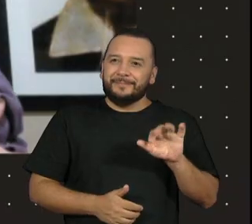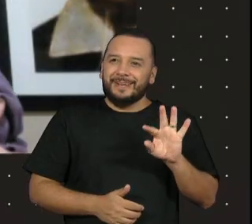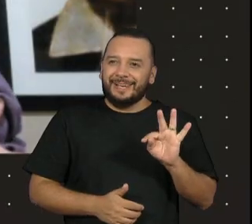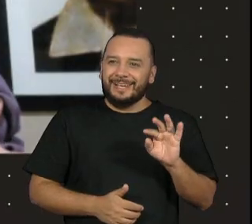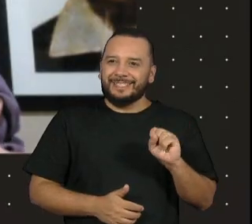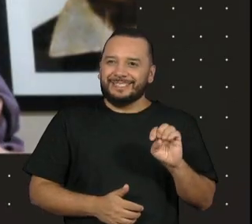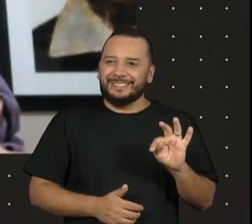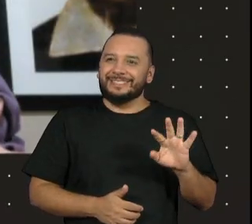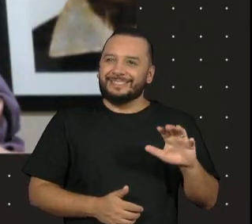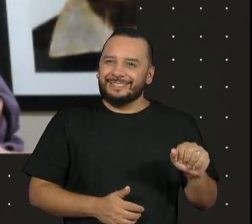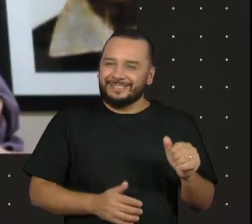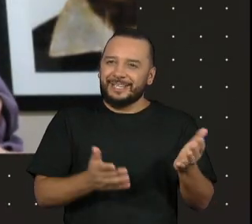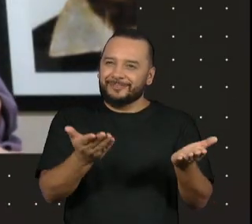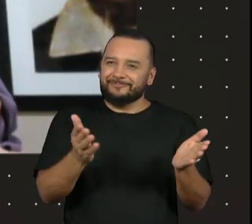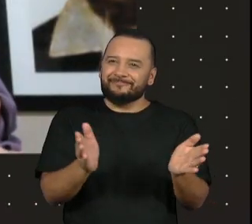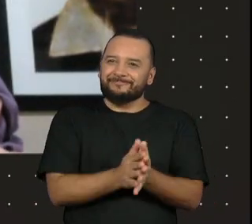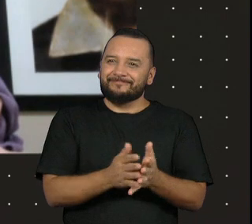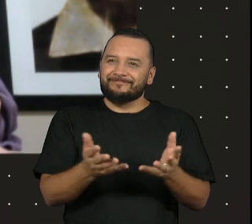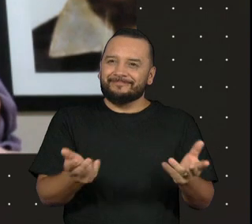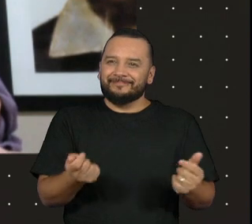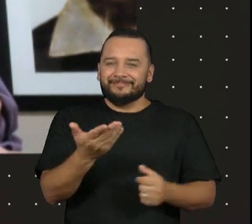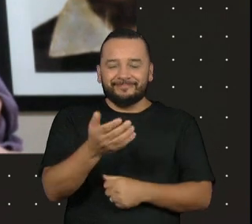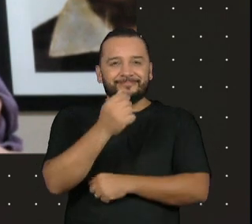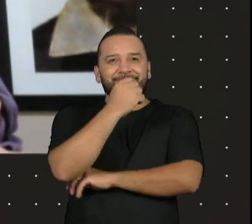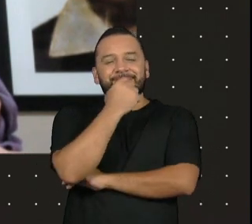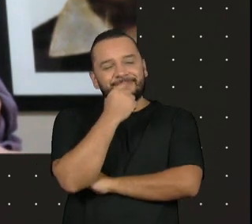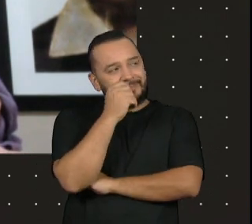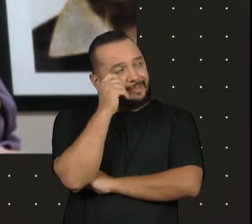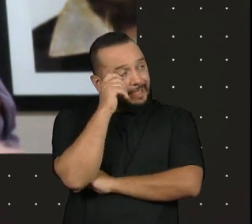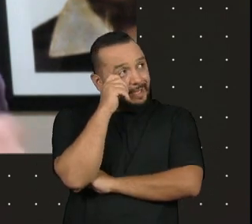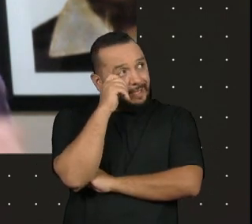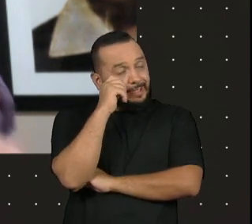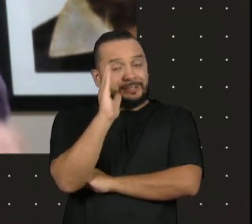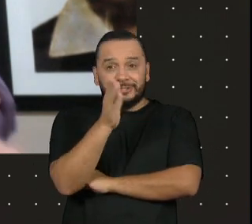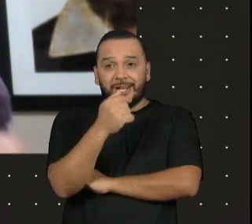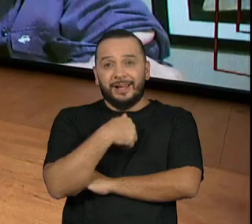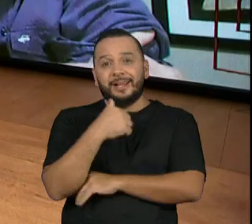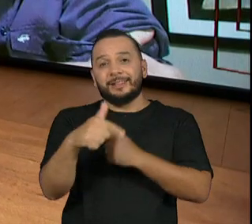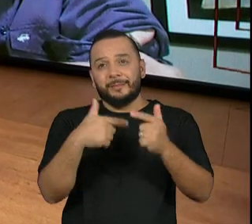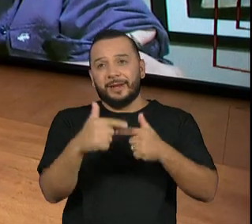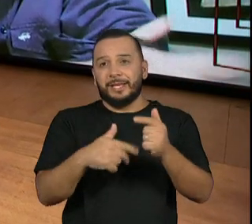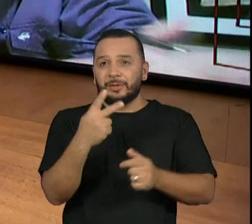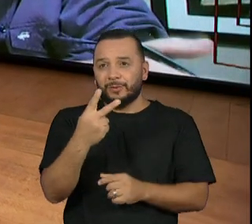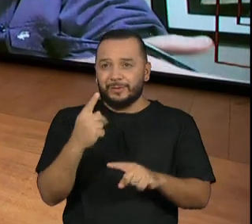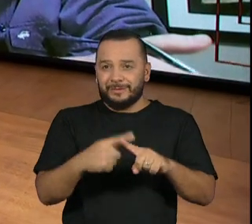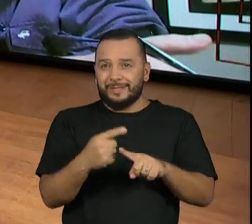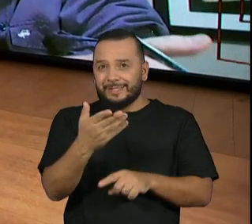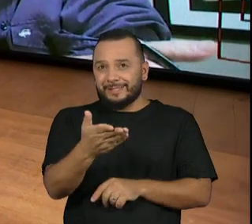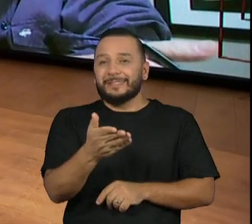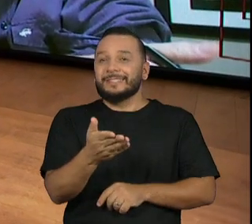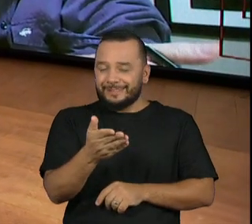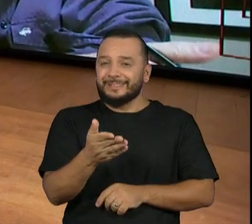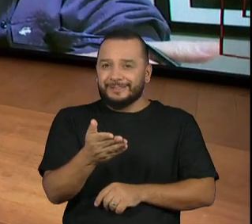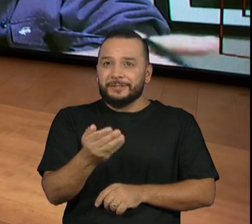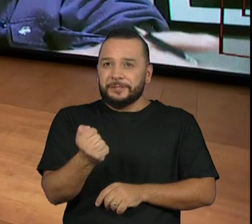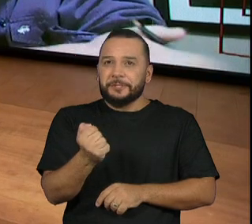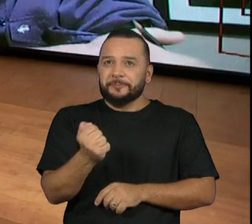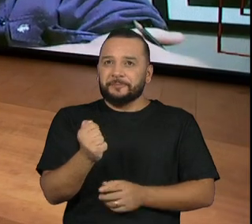muito... Acabei trabalhando duas, três vezes com o Batista de uma forma bem interessante. Depois nós fizemos as que veias